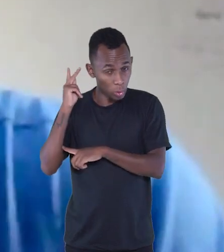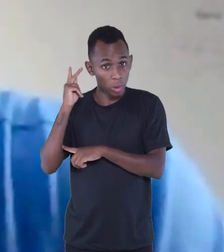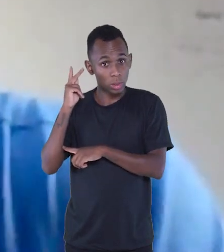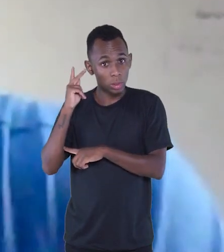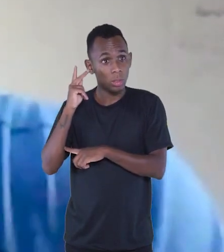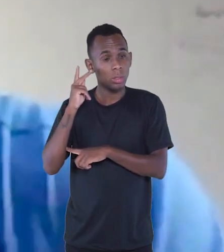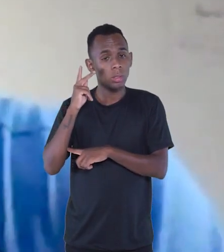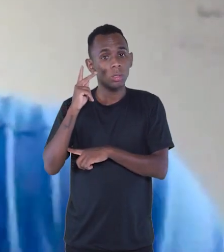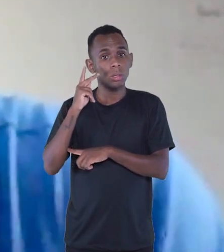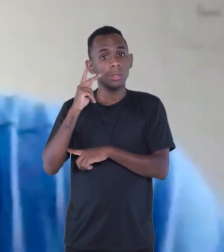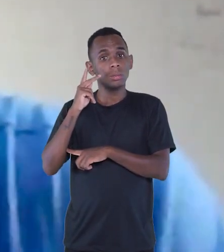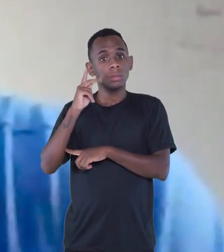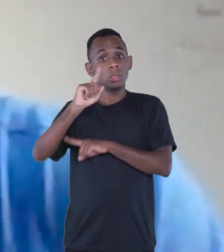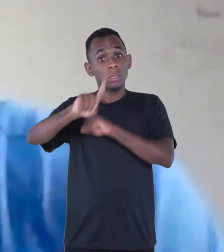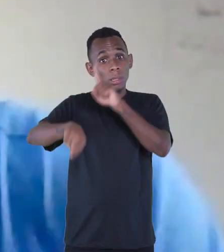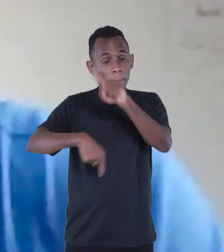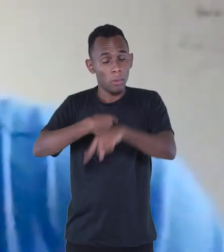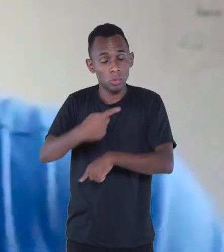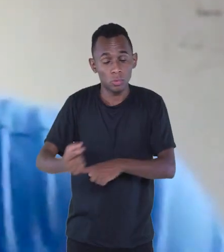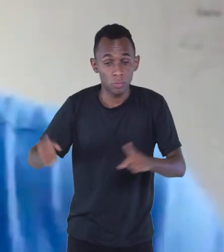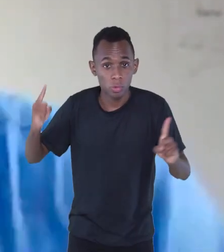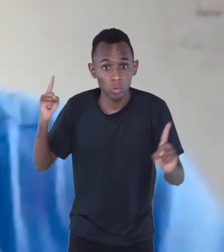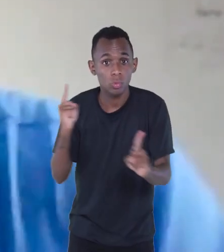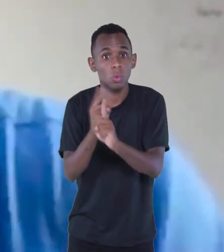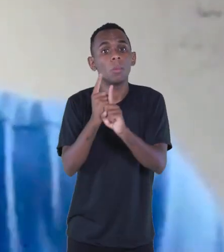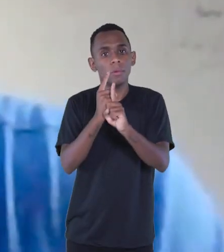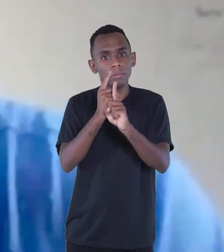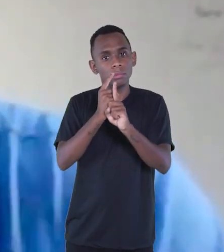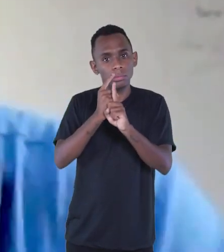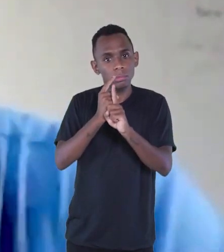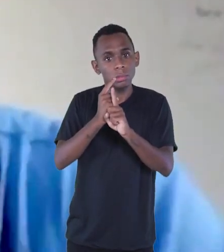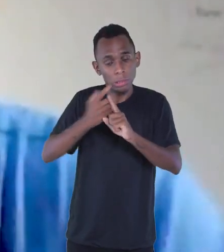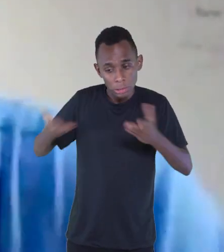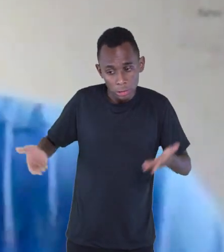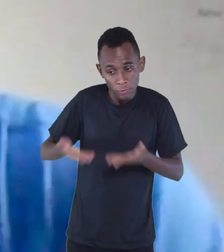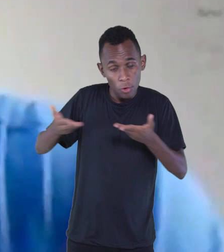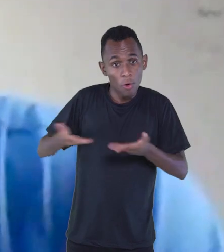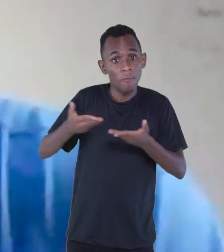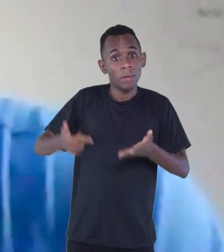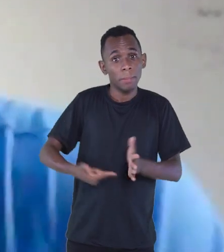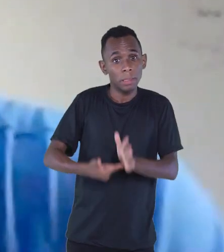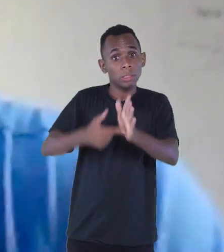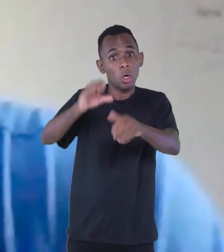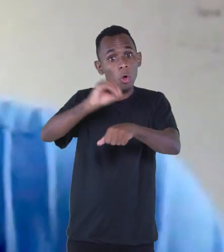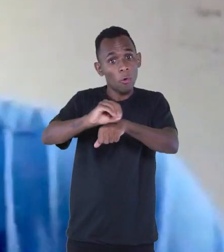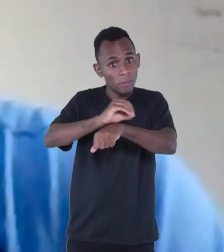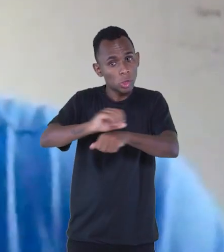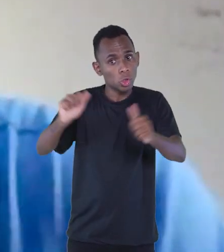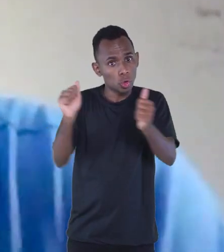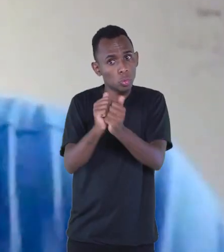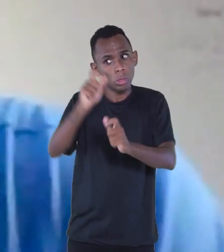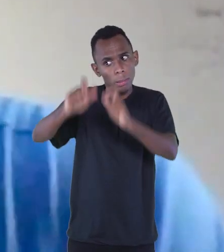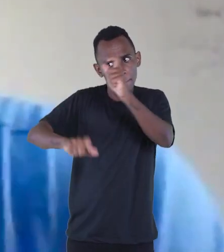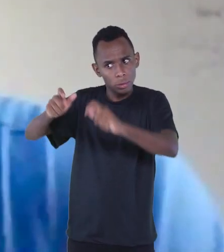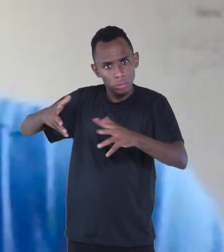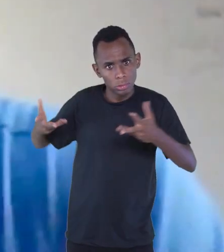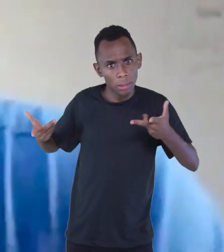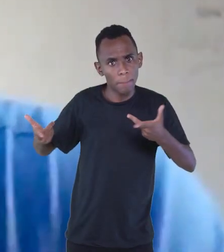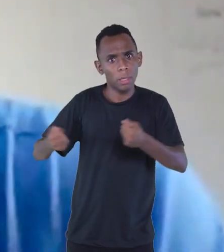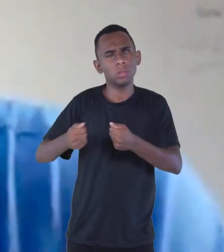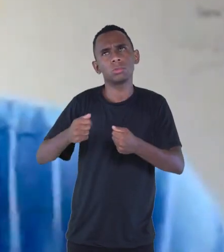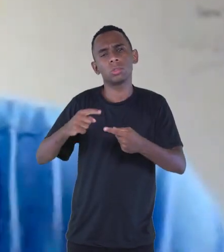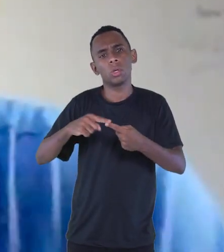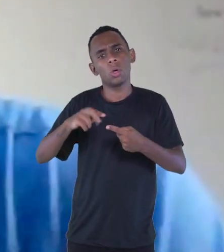Depois eu vou descobrir isso, eu vou promover oficinas aqui com grandes contadores de histórias, como Roberto de